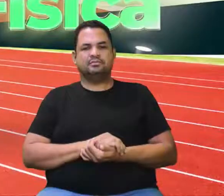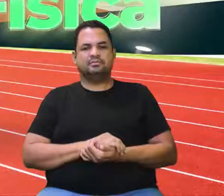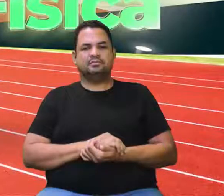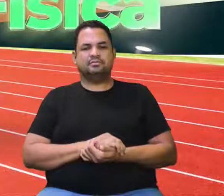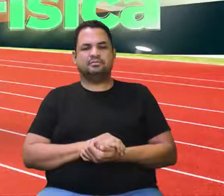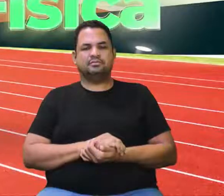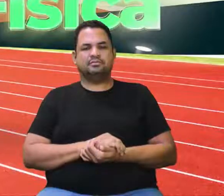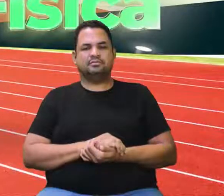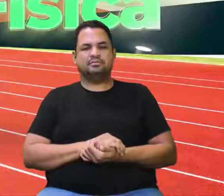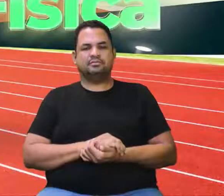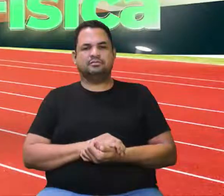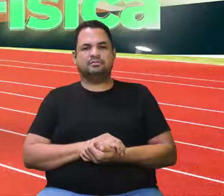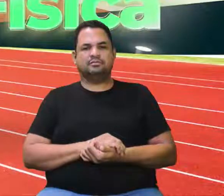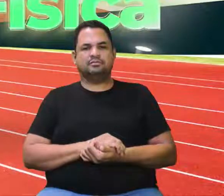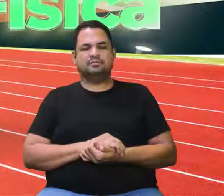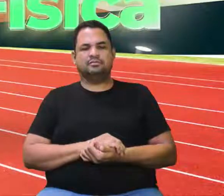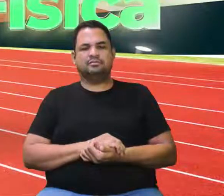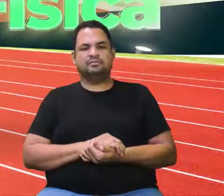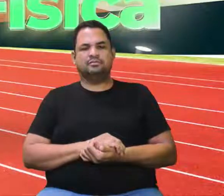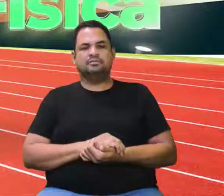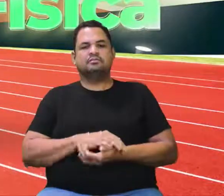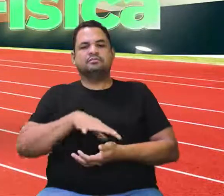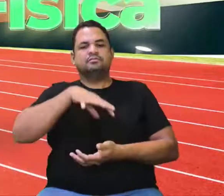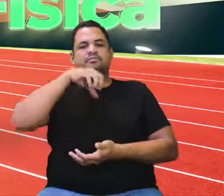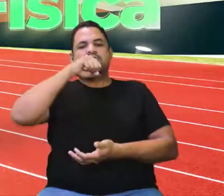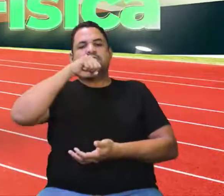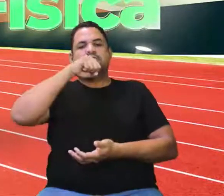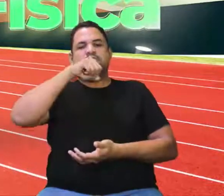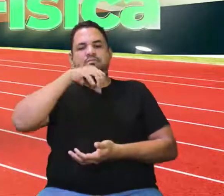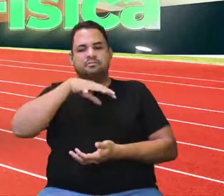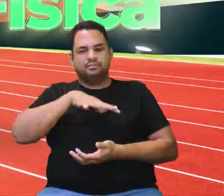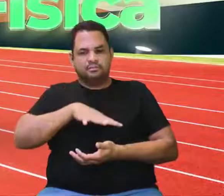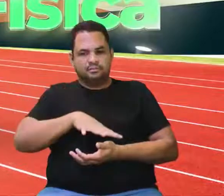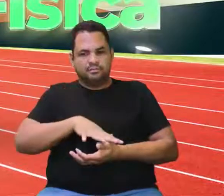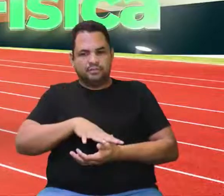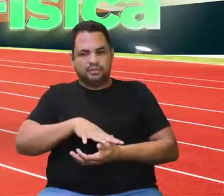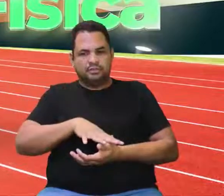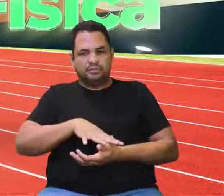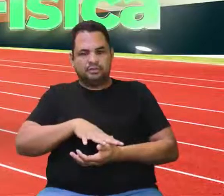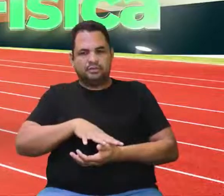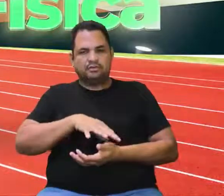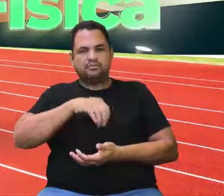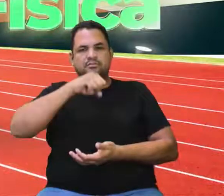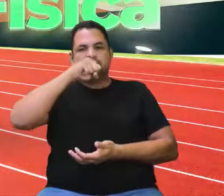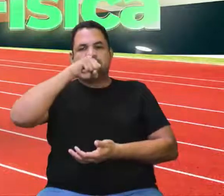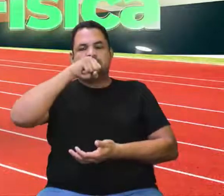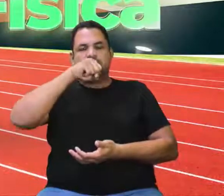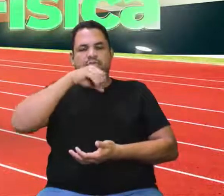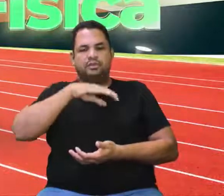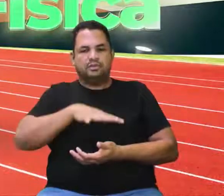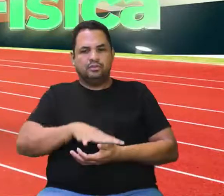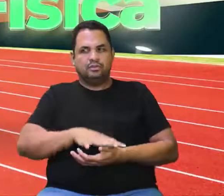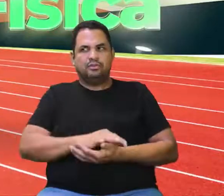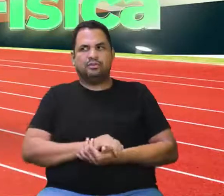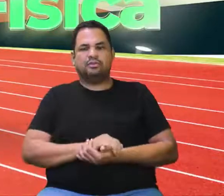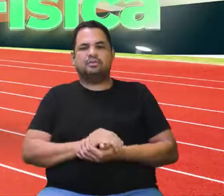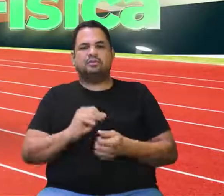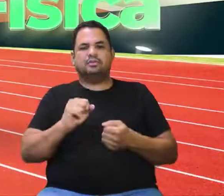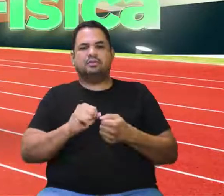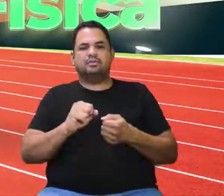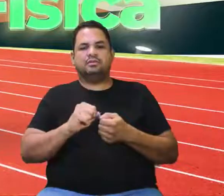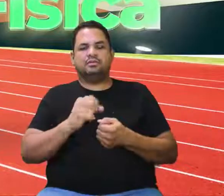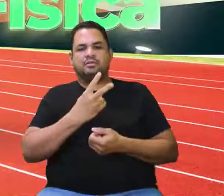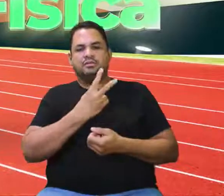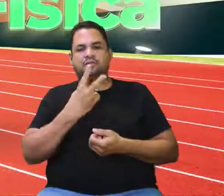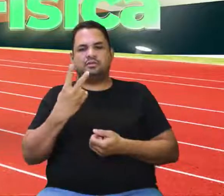é importante trabalhar a respiração. Então, inspira e expira. A professora Iris vai fazer do outro lado agora. Fazendo dos